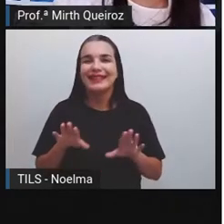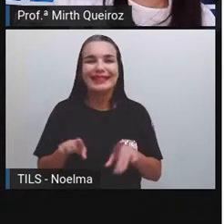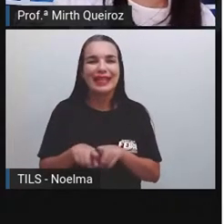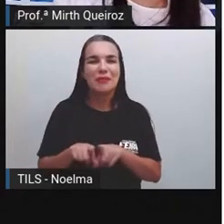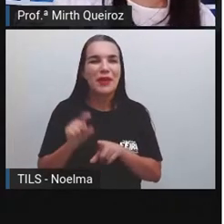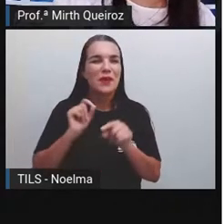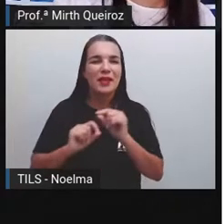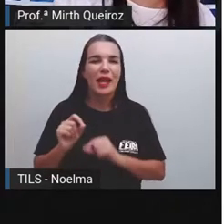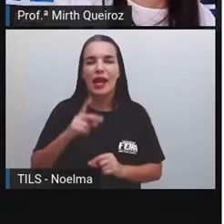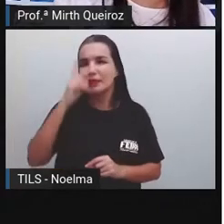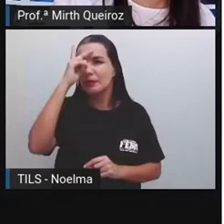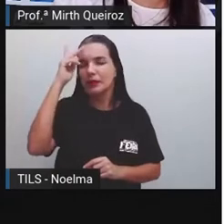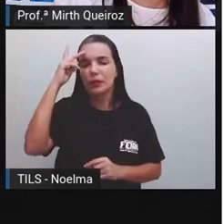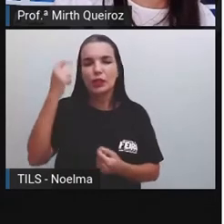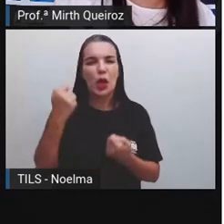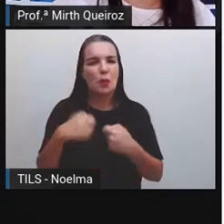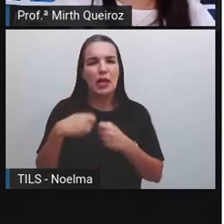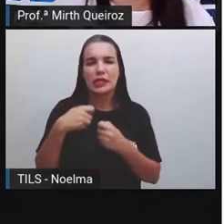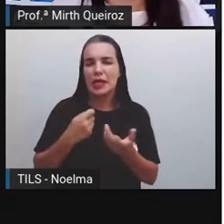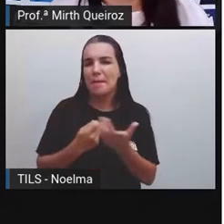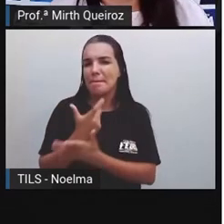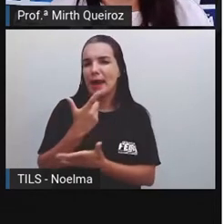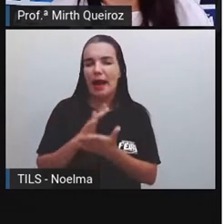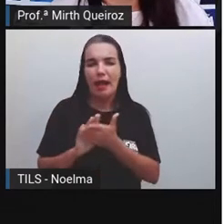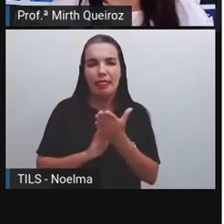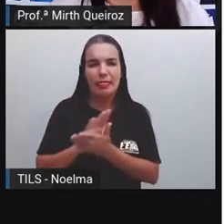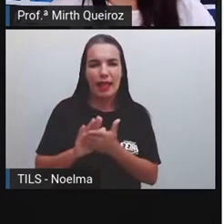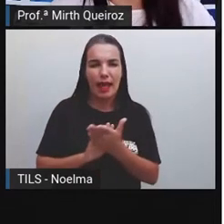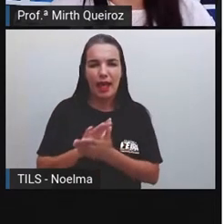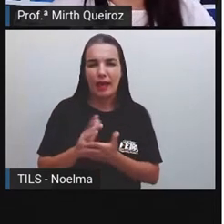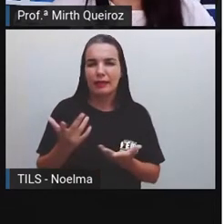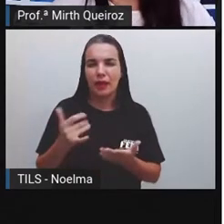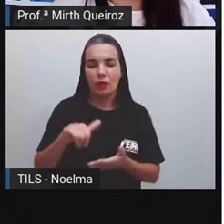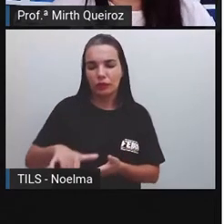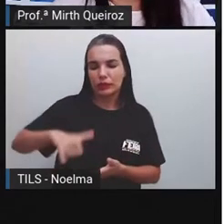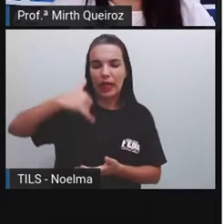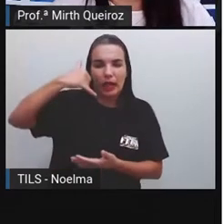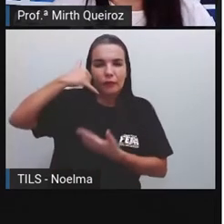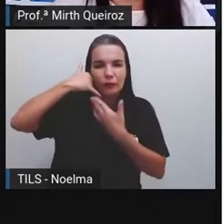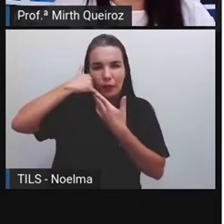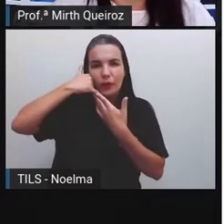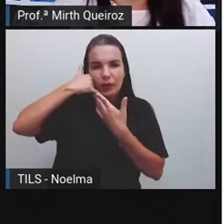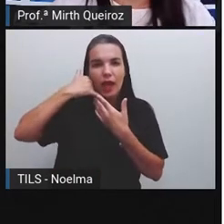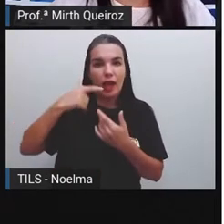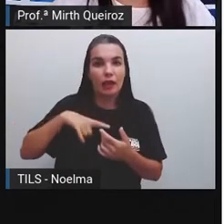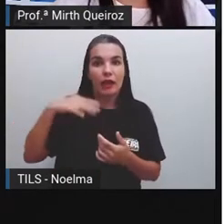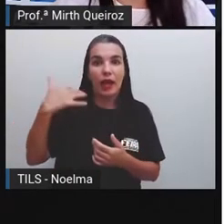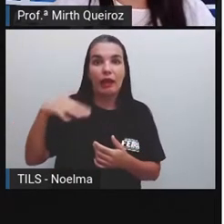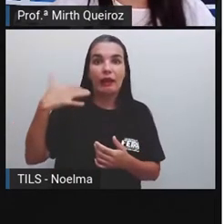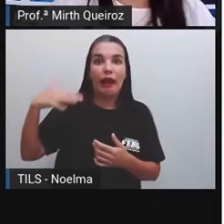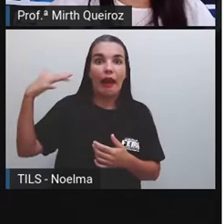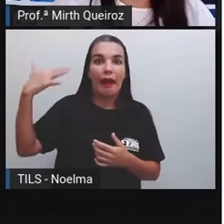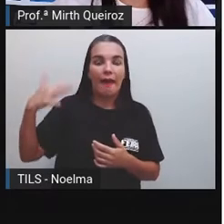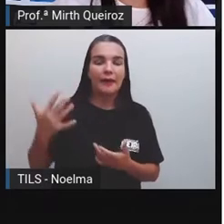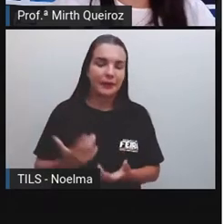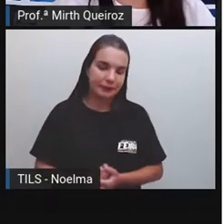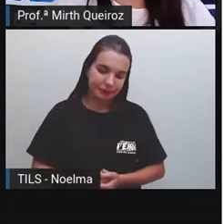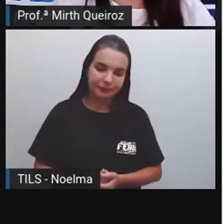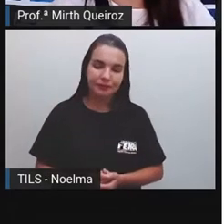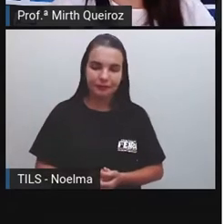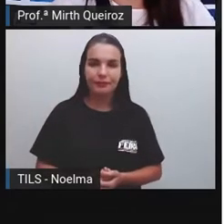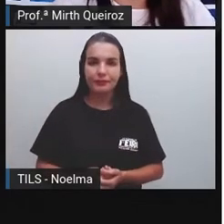O que era utilizado antigamente Que era o telefone, por exemplo Nem todo mundo tinha um telefone fixo em casa E mesmo assim Não poderia